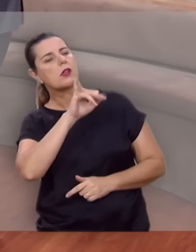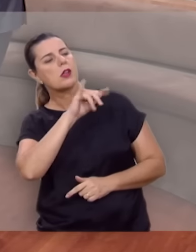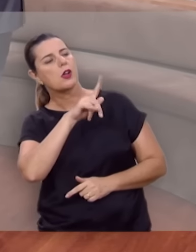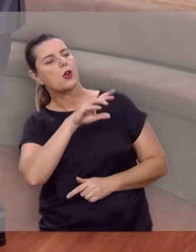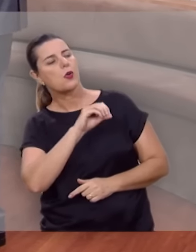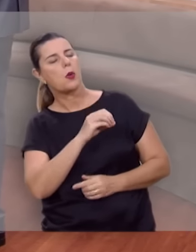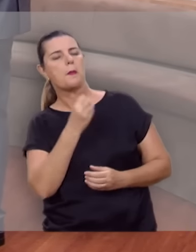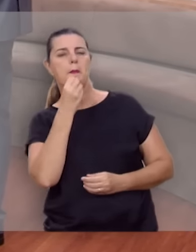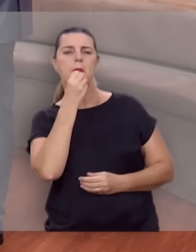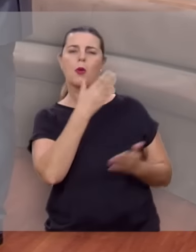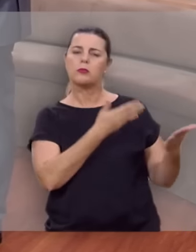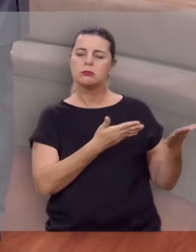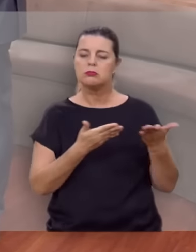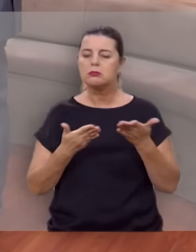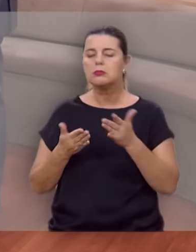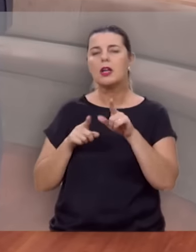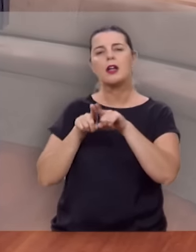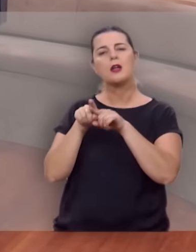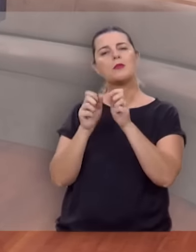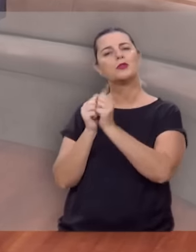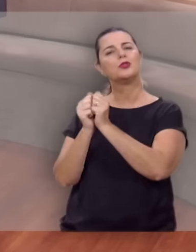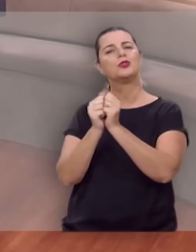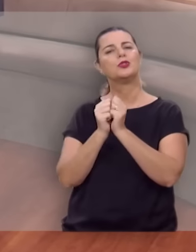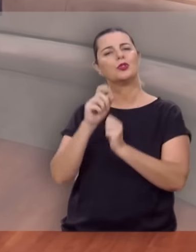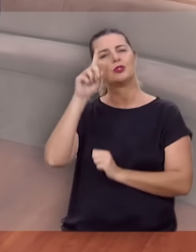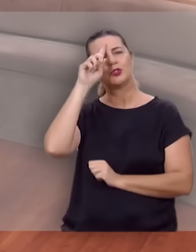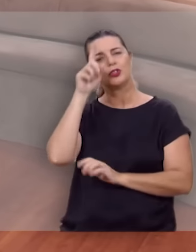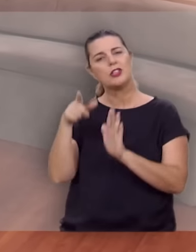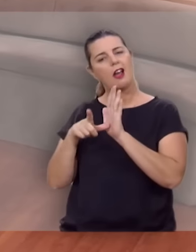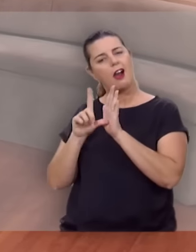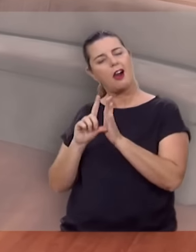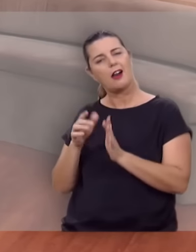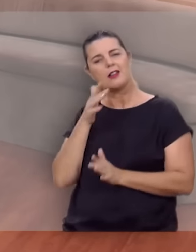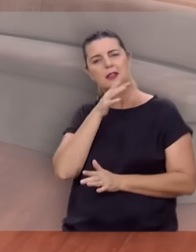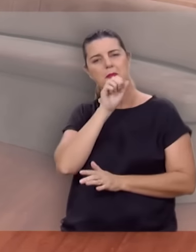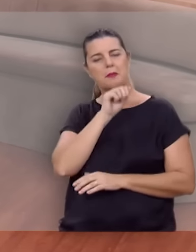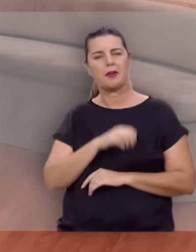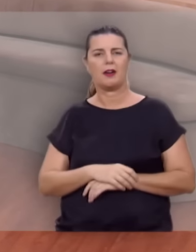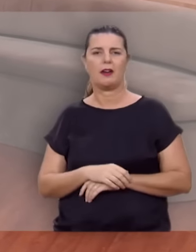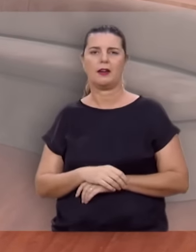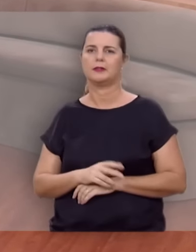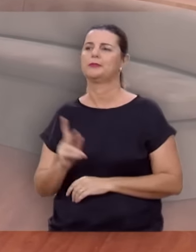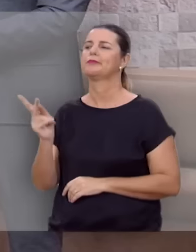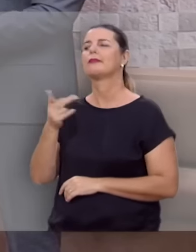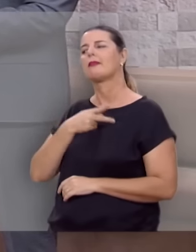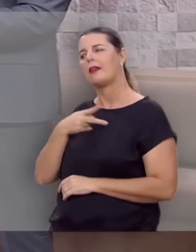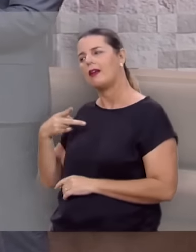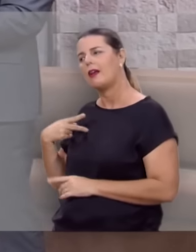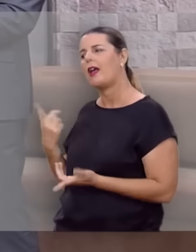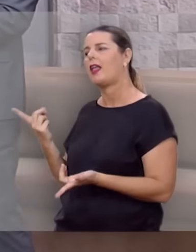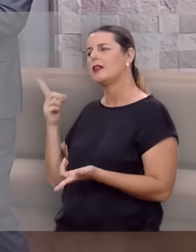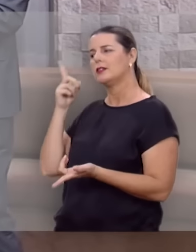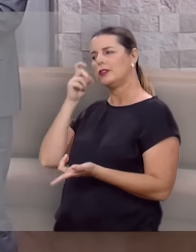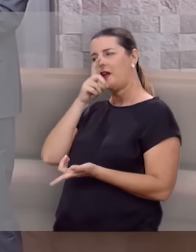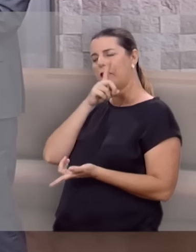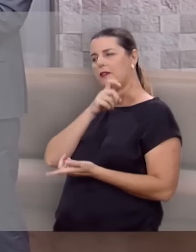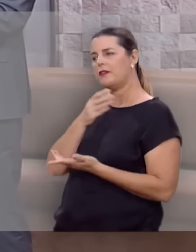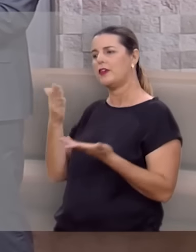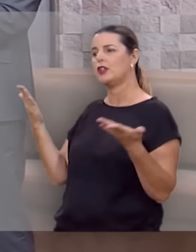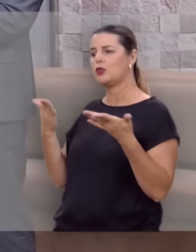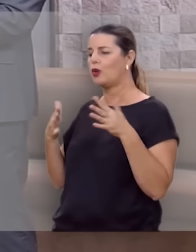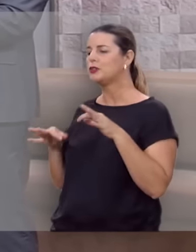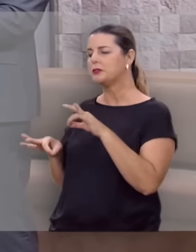Que bom ter o irmão comigo neste dia que antecede o Dia das Mães. Pastor Hernandes, é difícil hoje